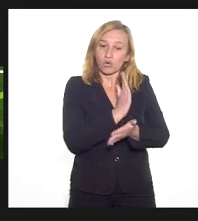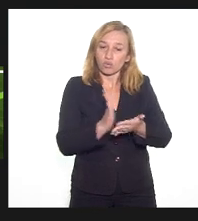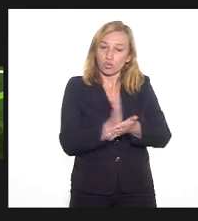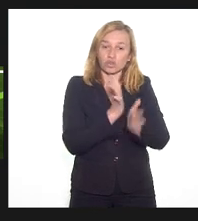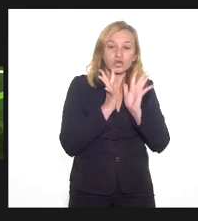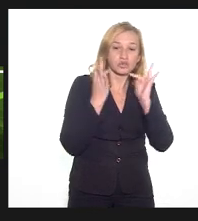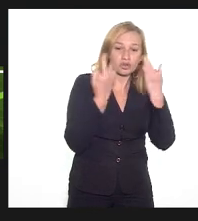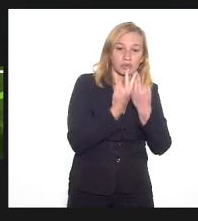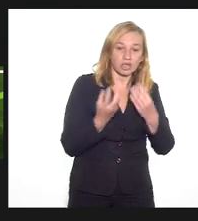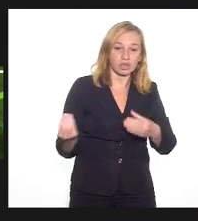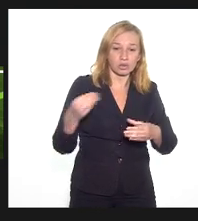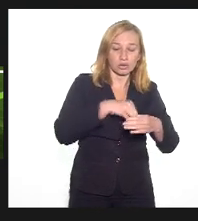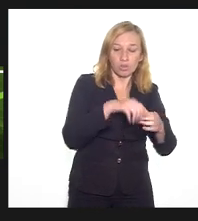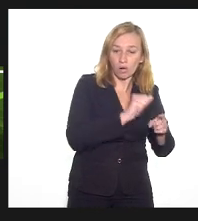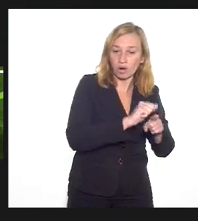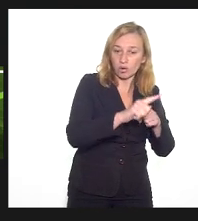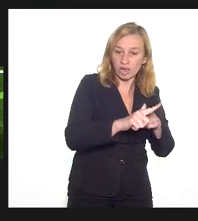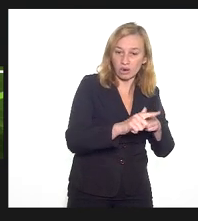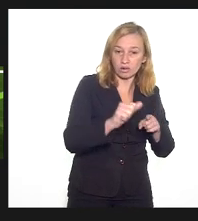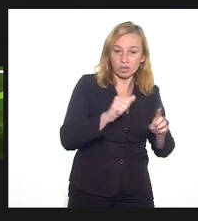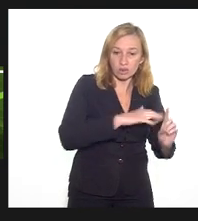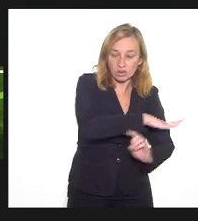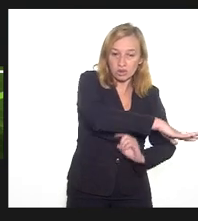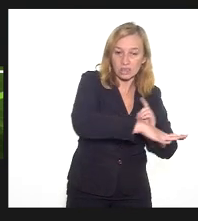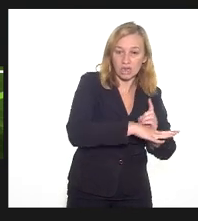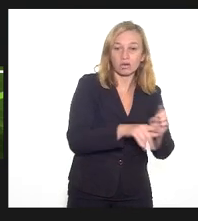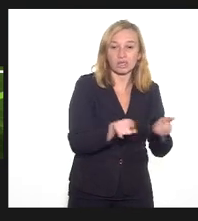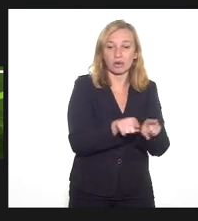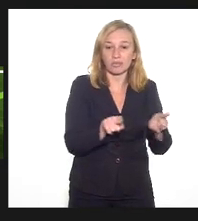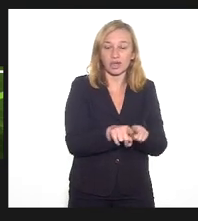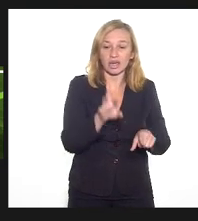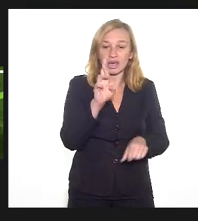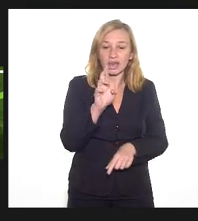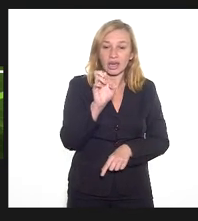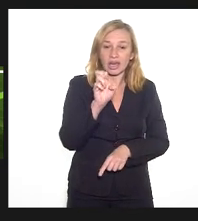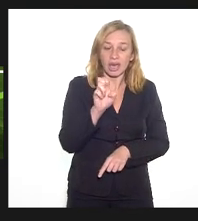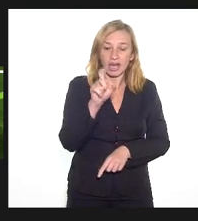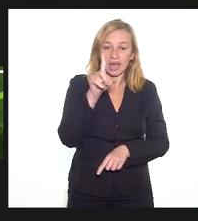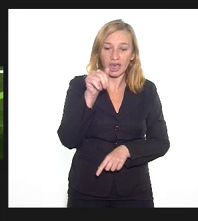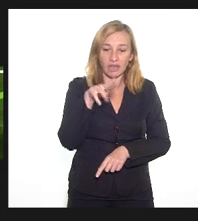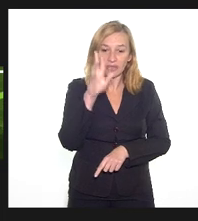ao aluguel social e a um programa chamado Renda Mínima, para essa família se restabelecer.